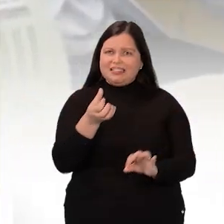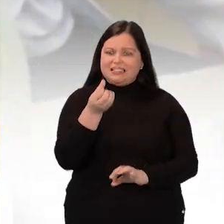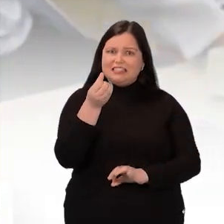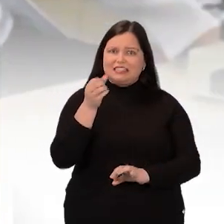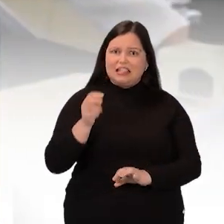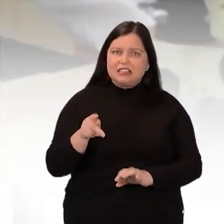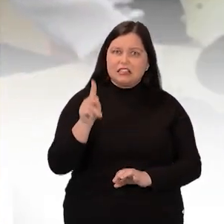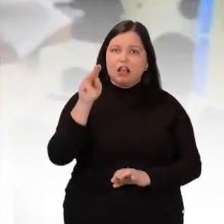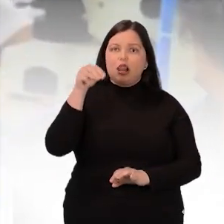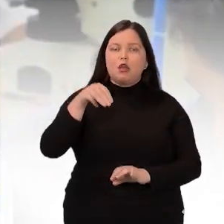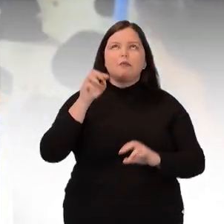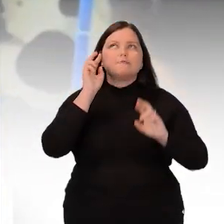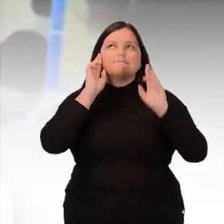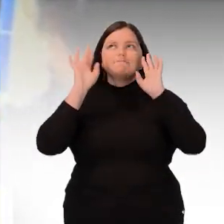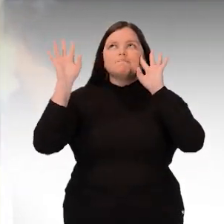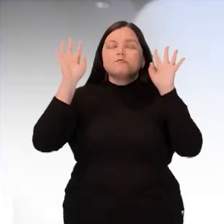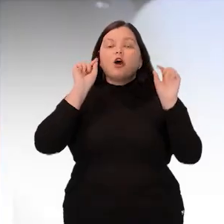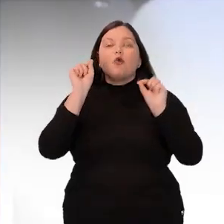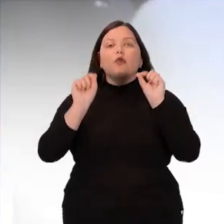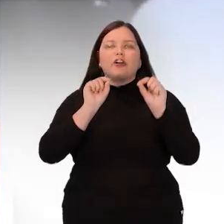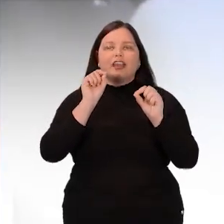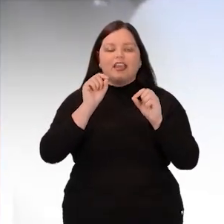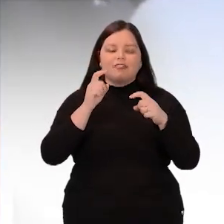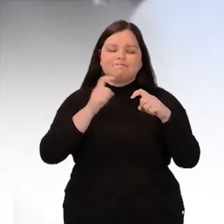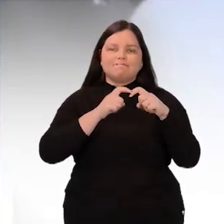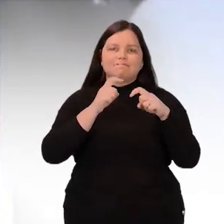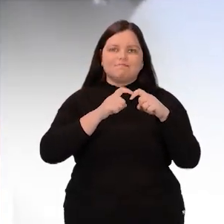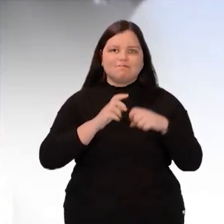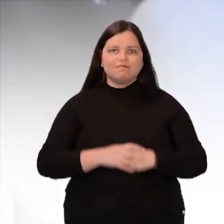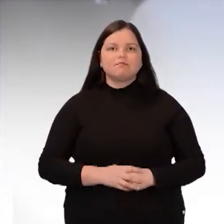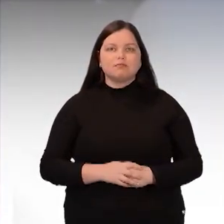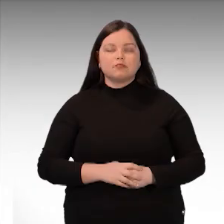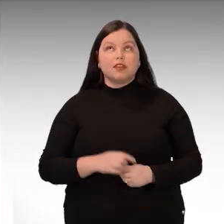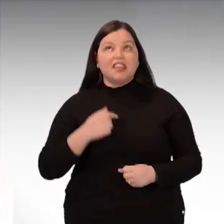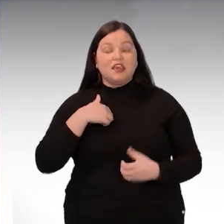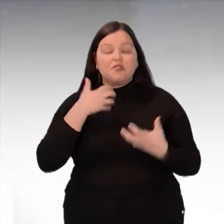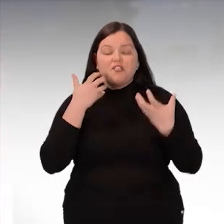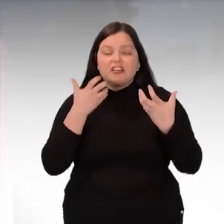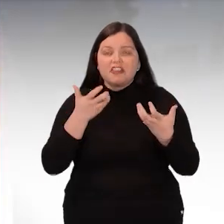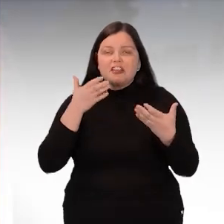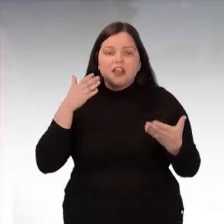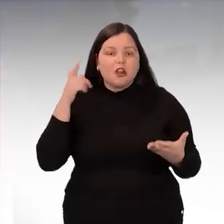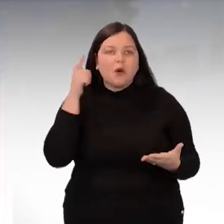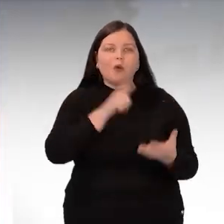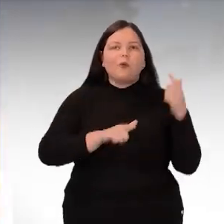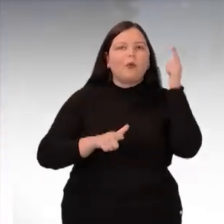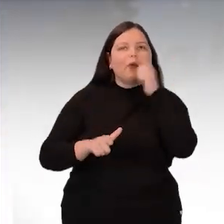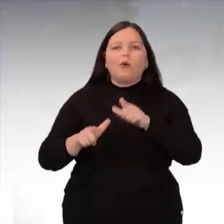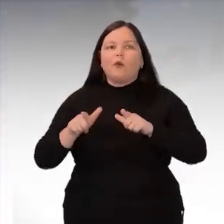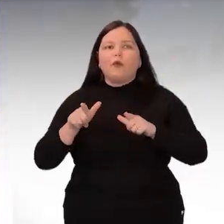de cursar medicina. Eu quero conquistar coisas inimagináveis para a minha família,